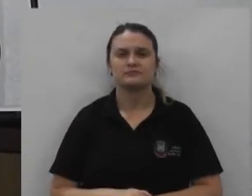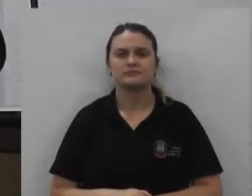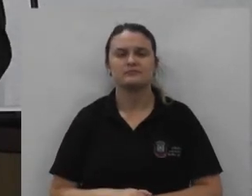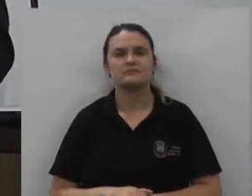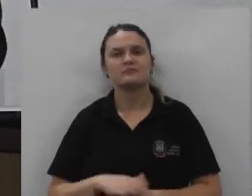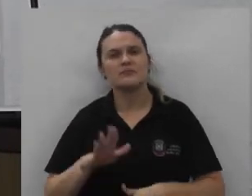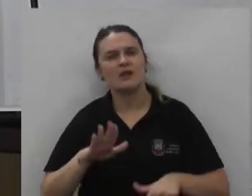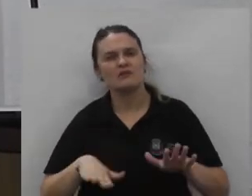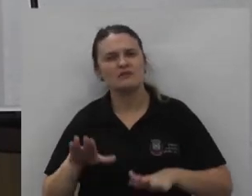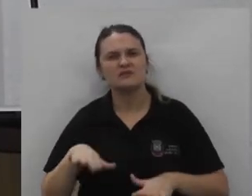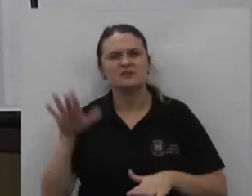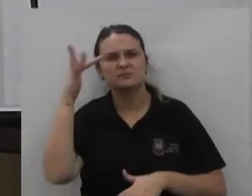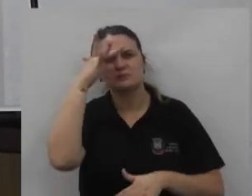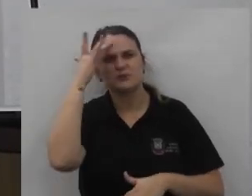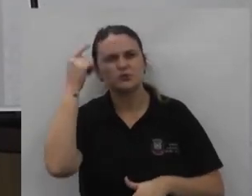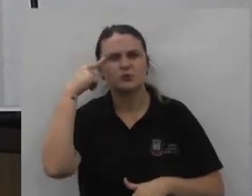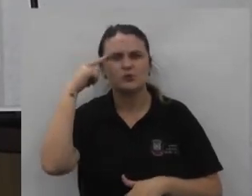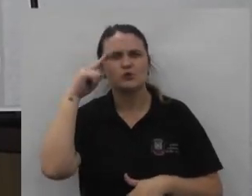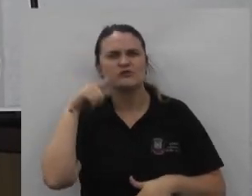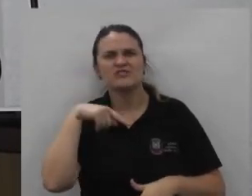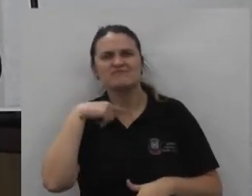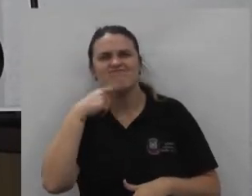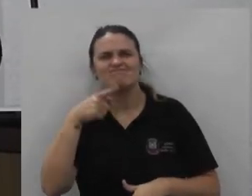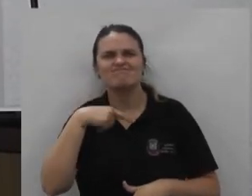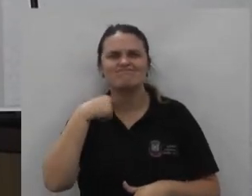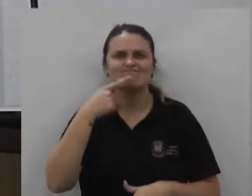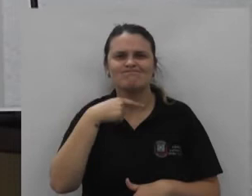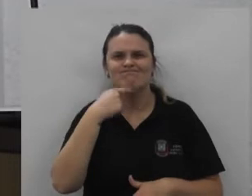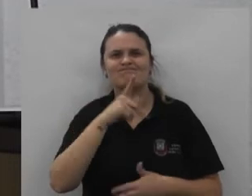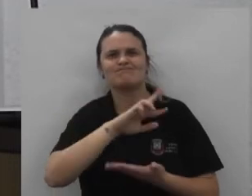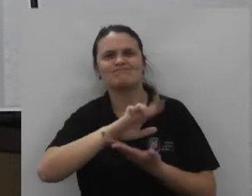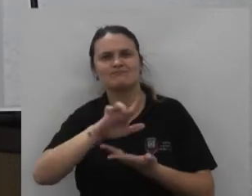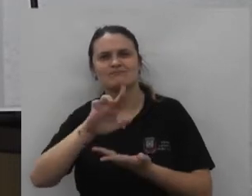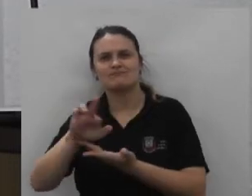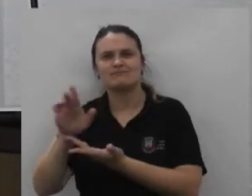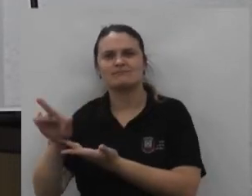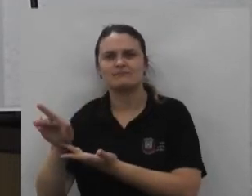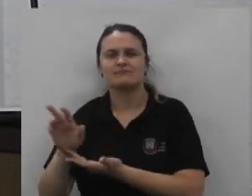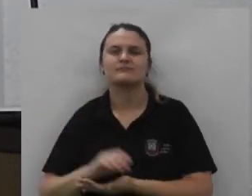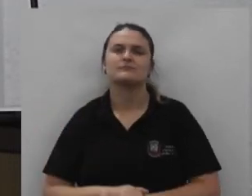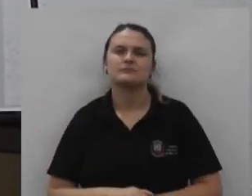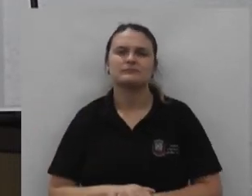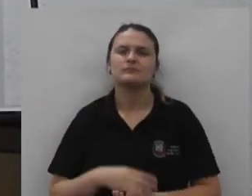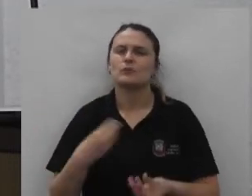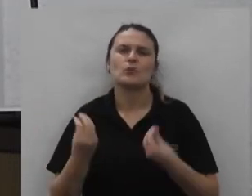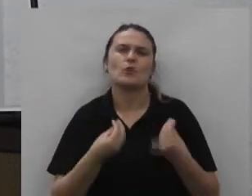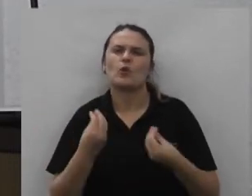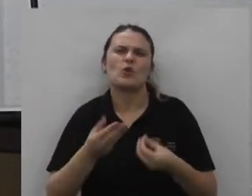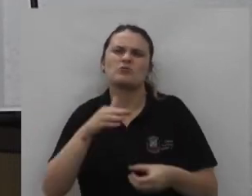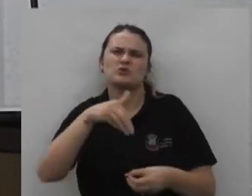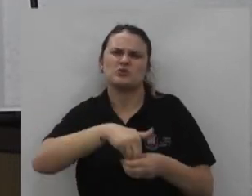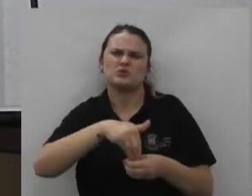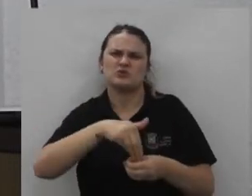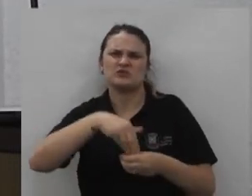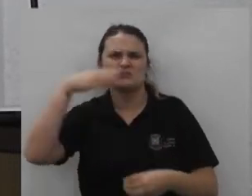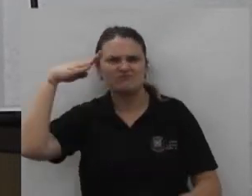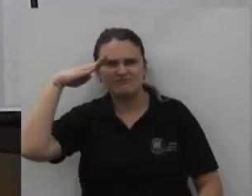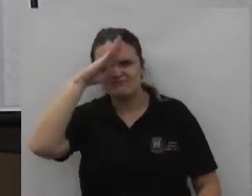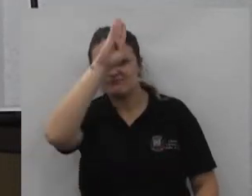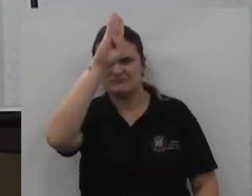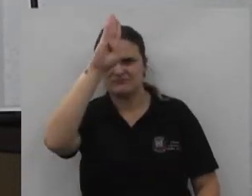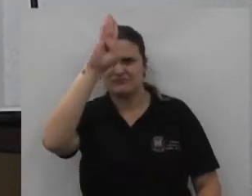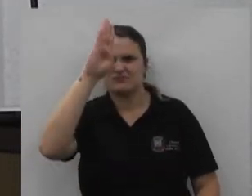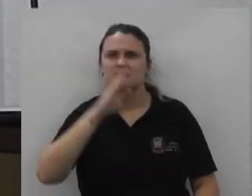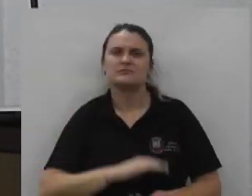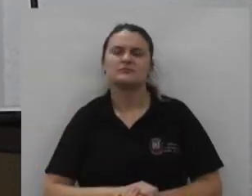às vezes os questionamentos são os mais variados como que elegeram Jair Bolsonaro